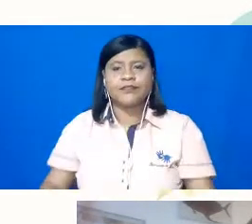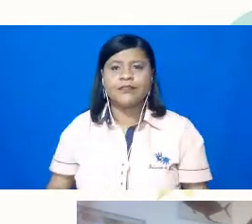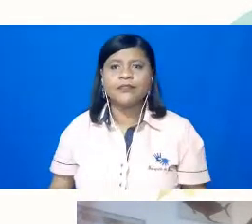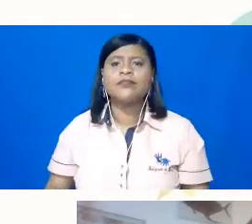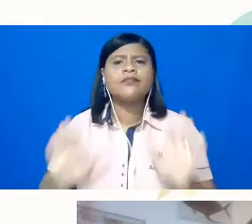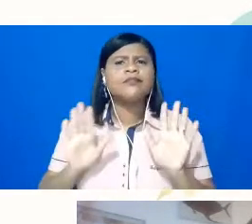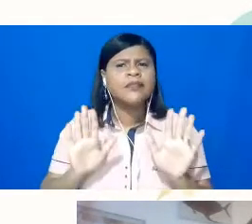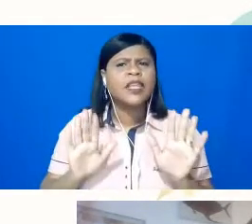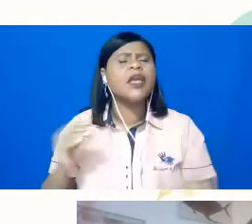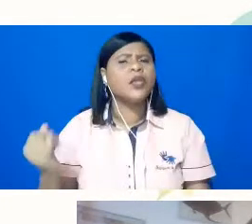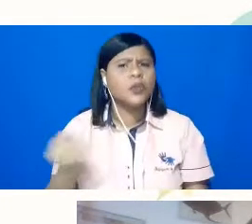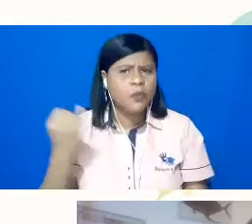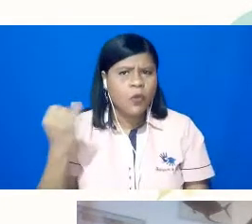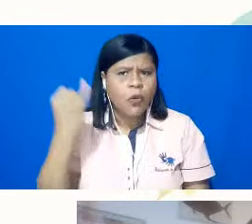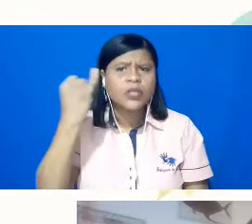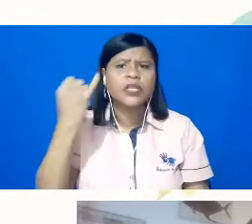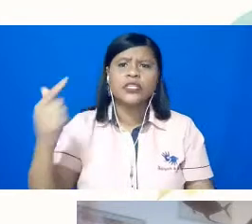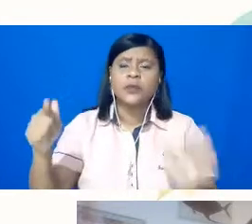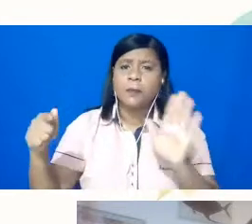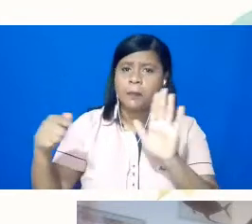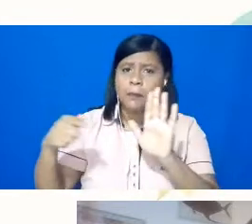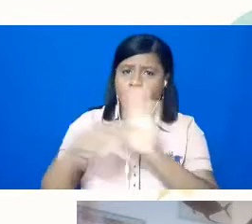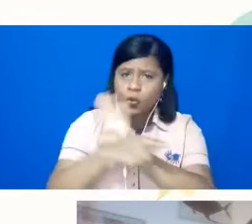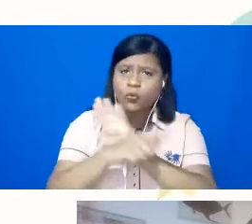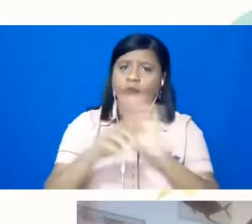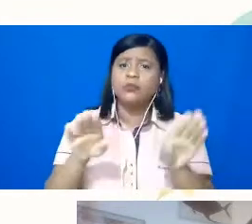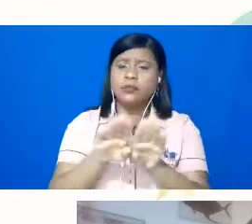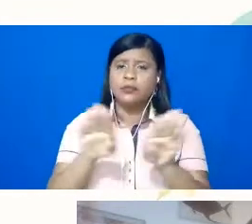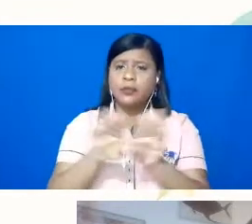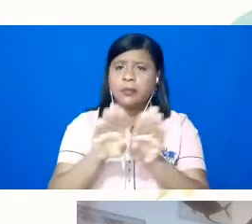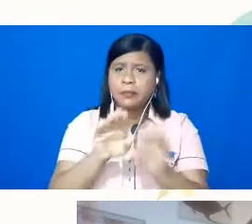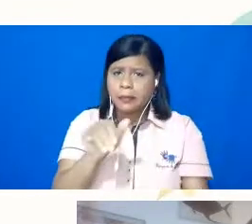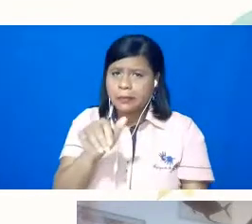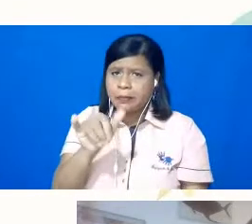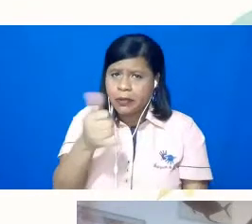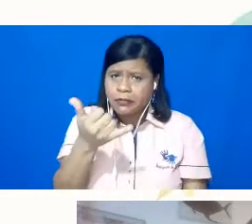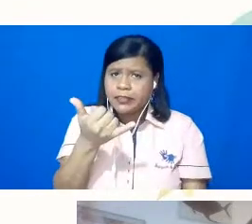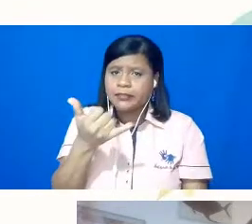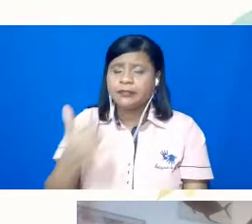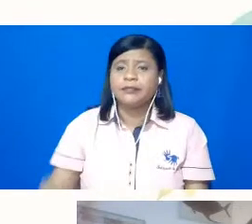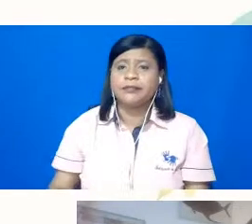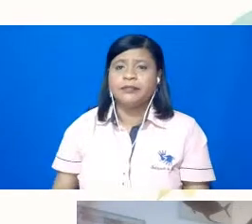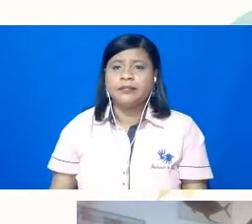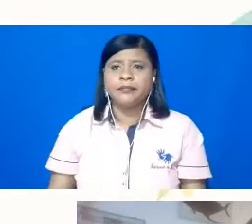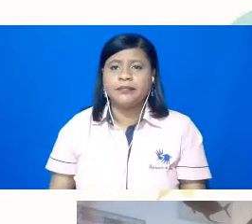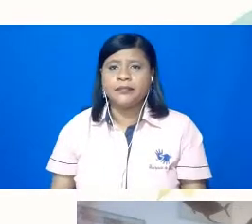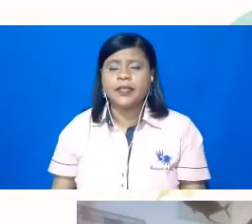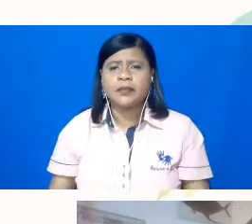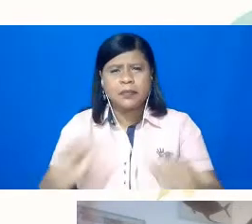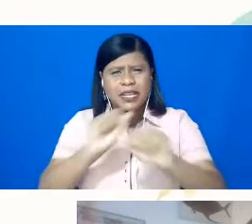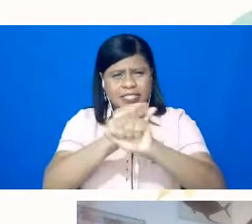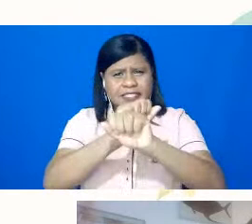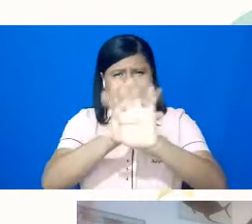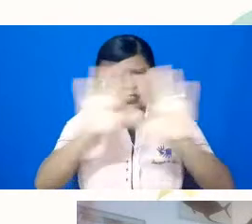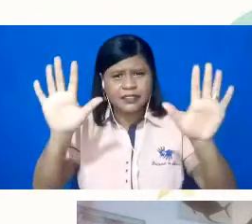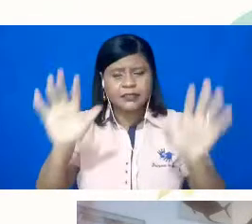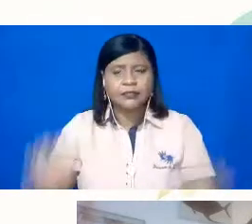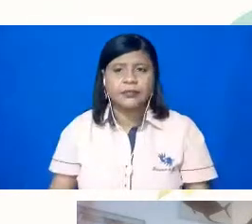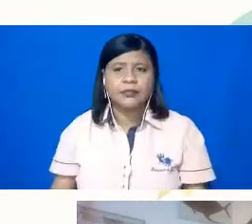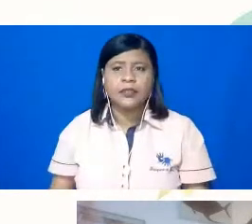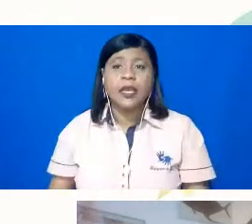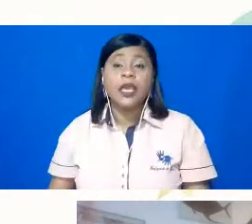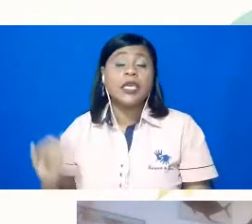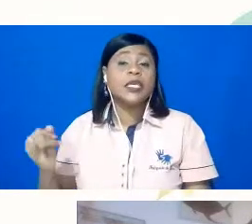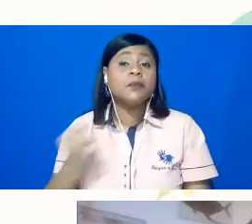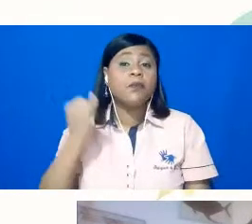importante a pergunta, aproveitando, né, a pergunta aí para esclarecer uma questão, é importante que